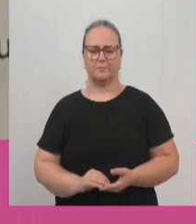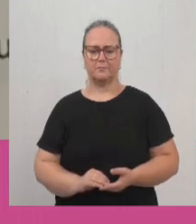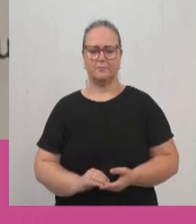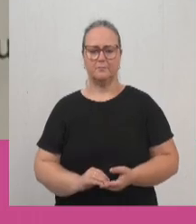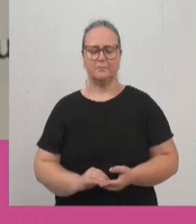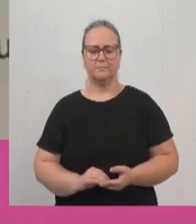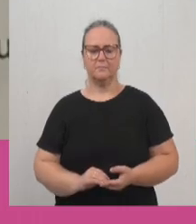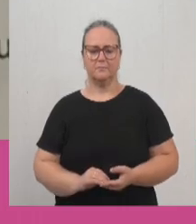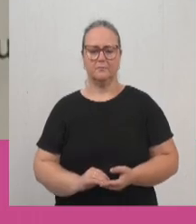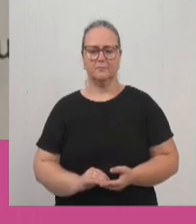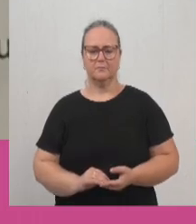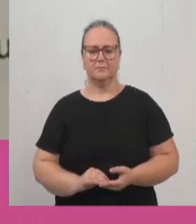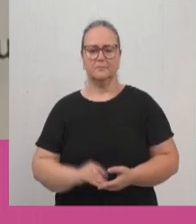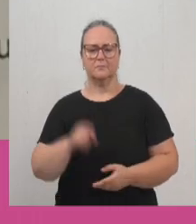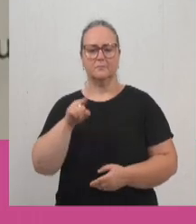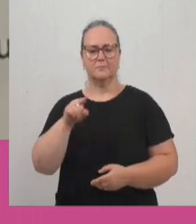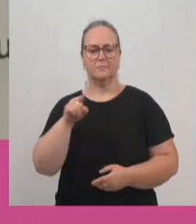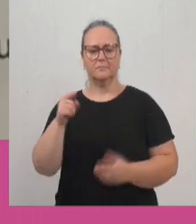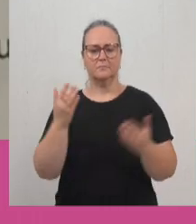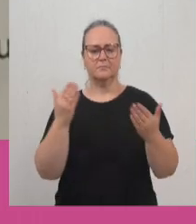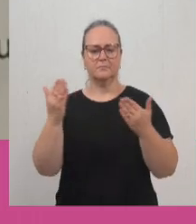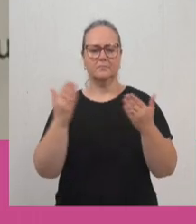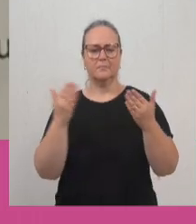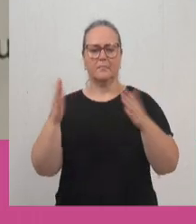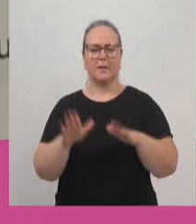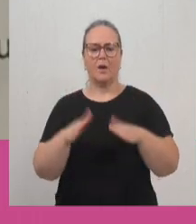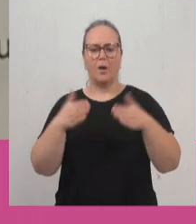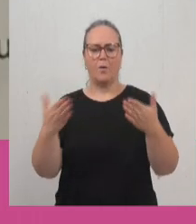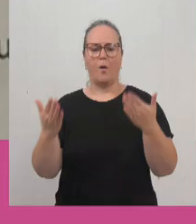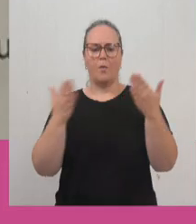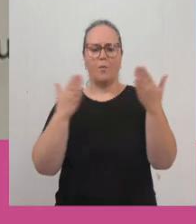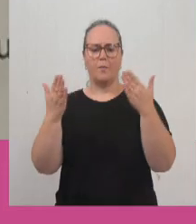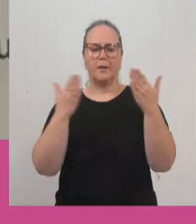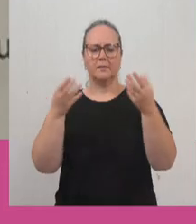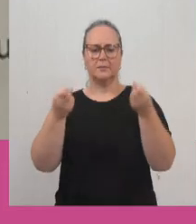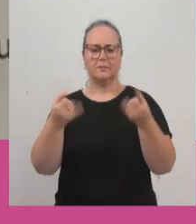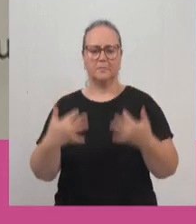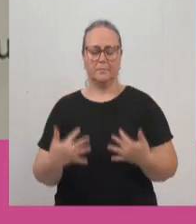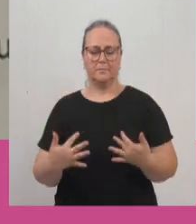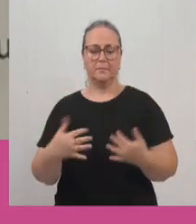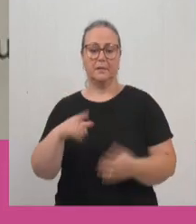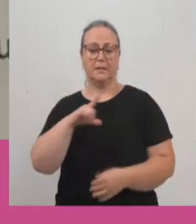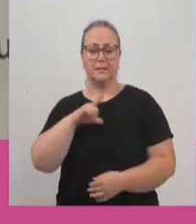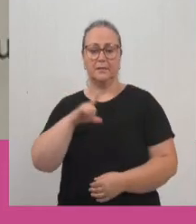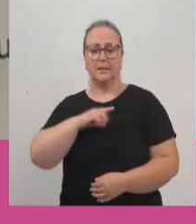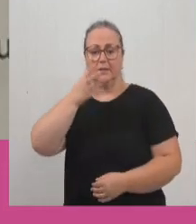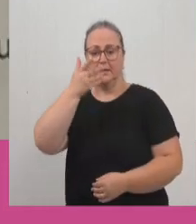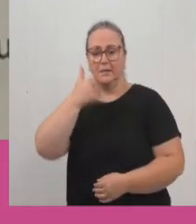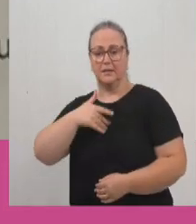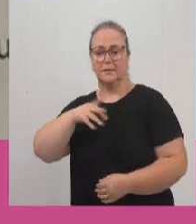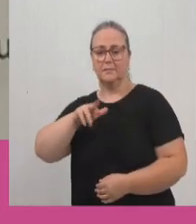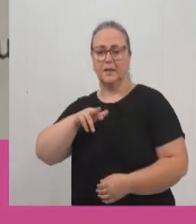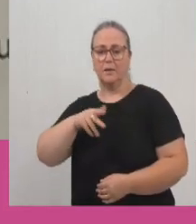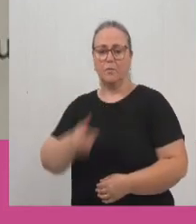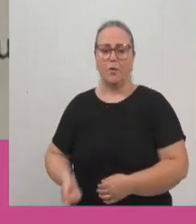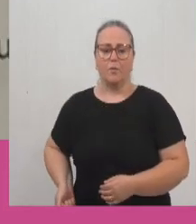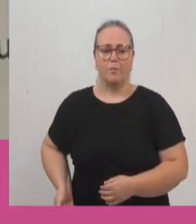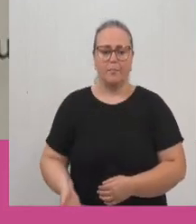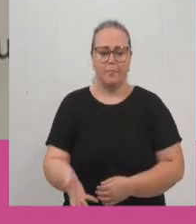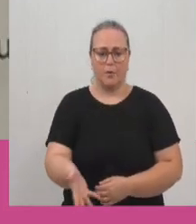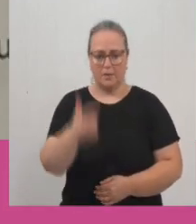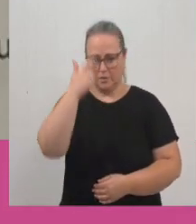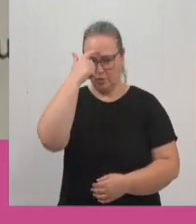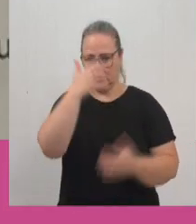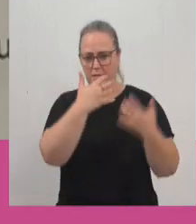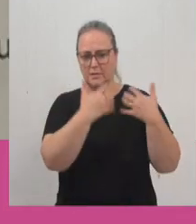As frases a seguir mostram uma comparação. Assinale aquela que essa comparação é explicada. Ter crianças em casa é como ter um jogo de boliche instalado